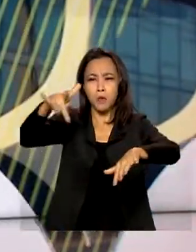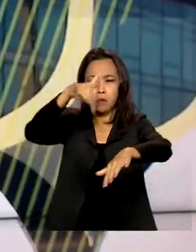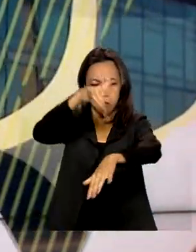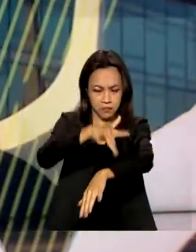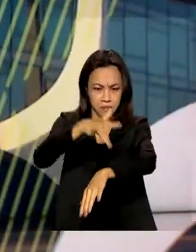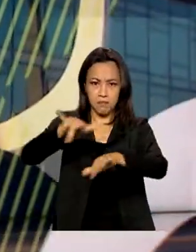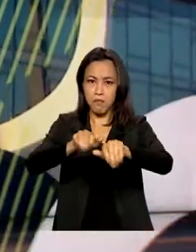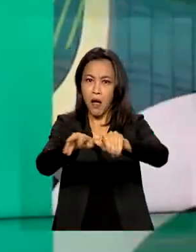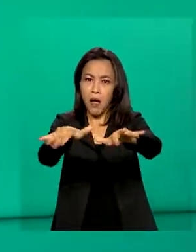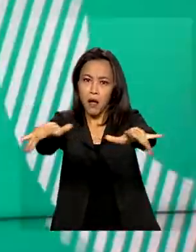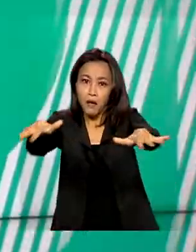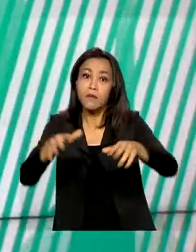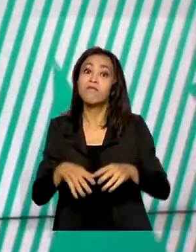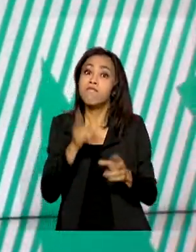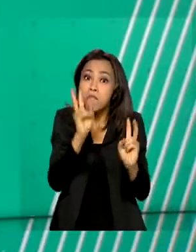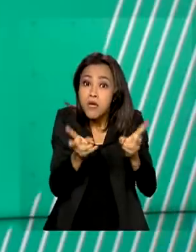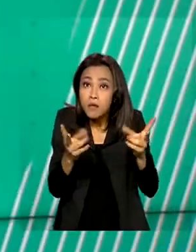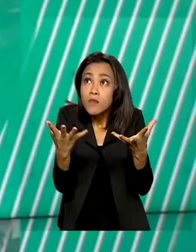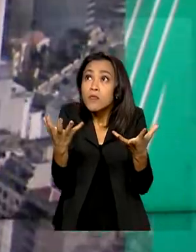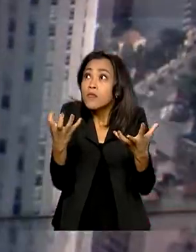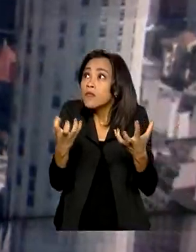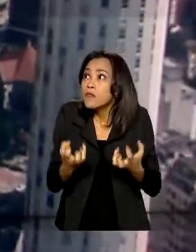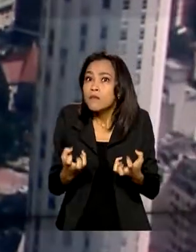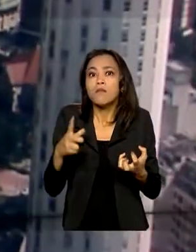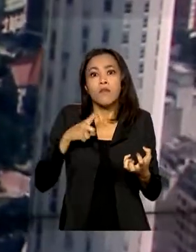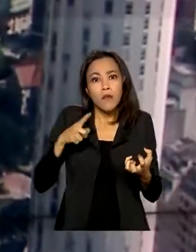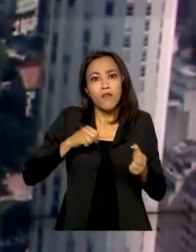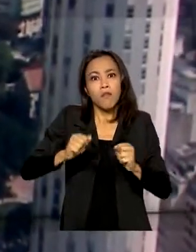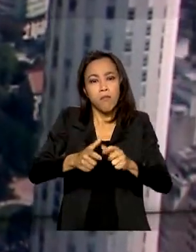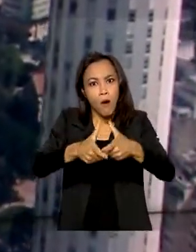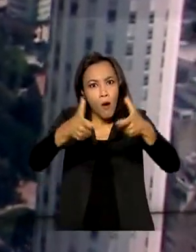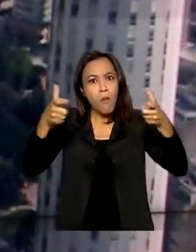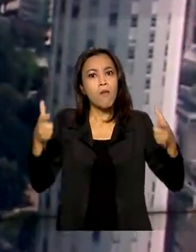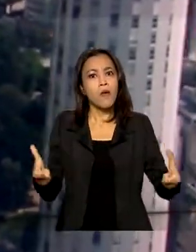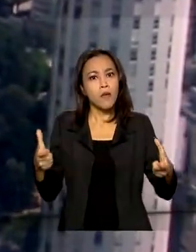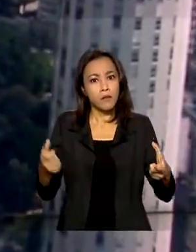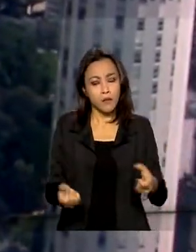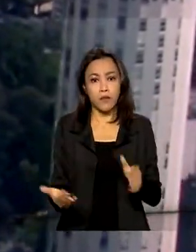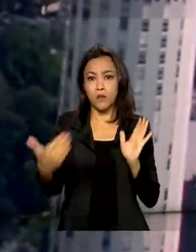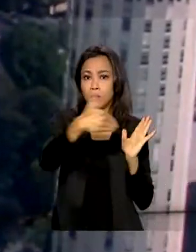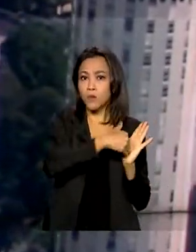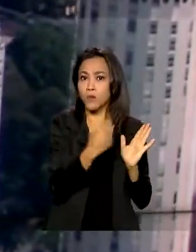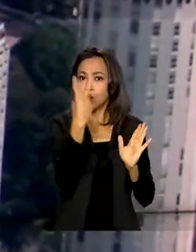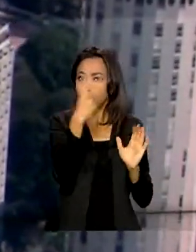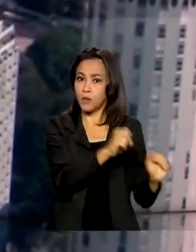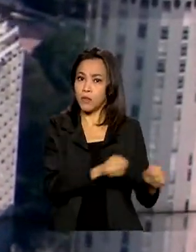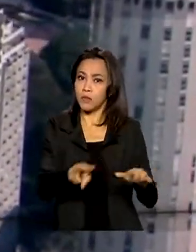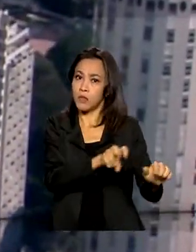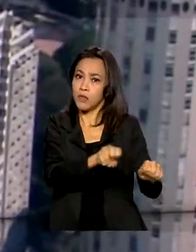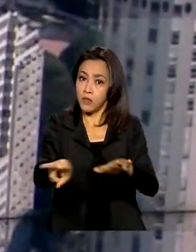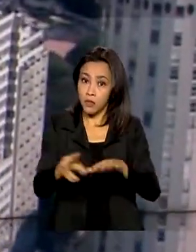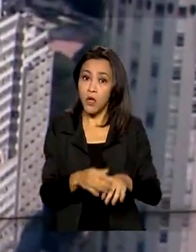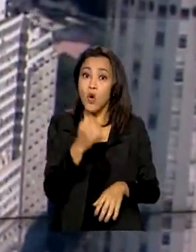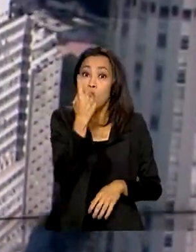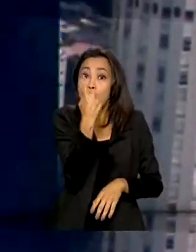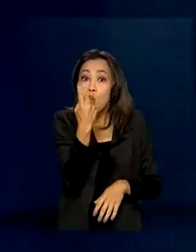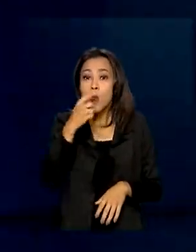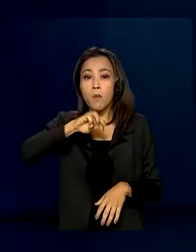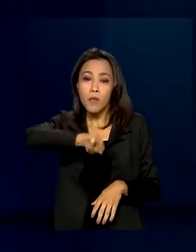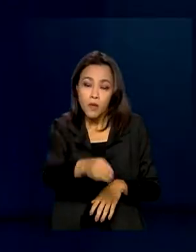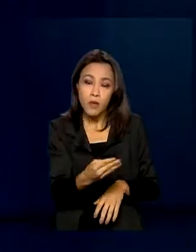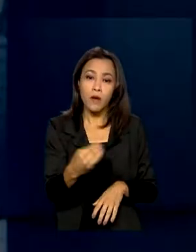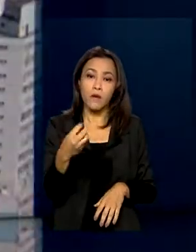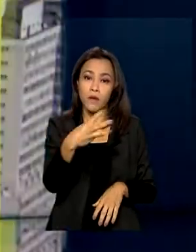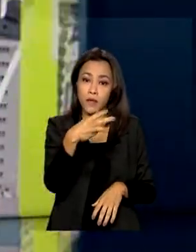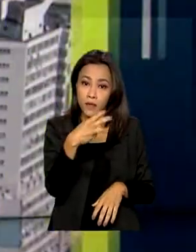época de seca, houve crescimento da dengue no país nas últimas semanas. Foram registrados mais de 1 milhão e 320 mil